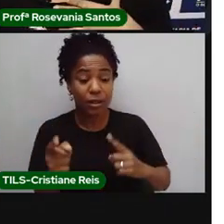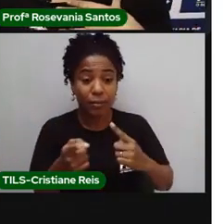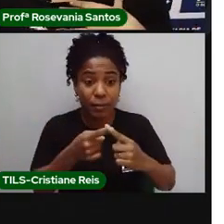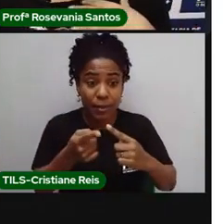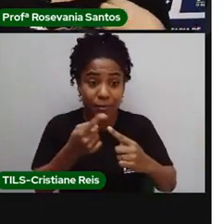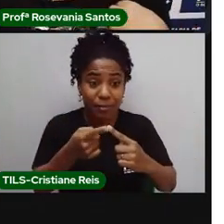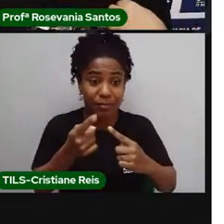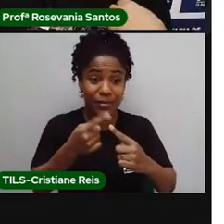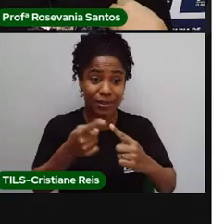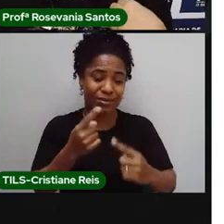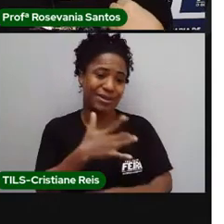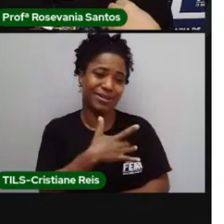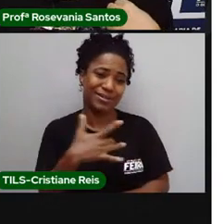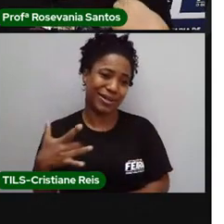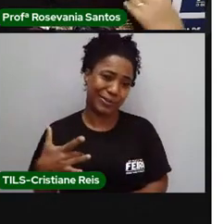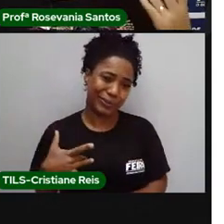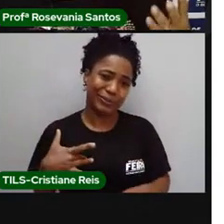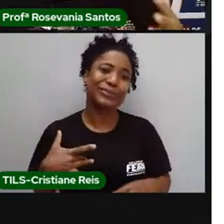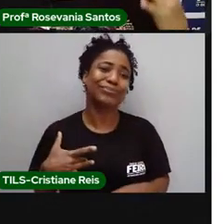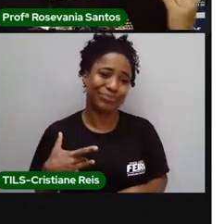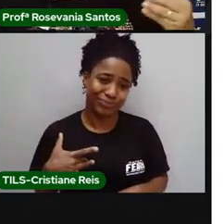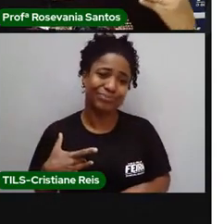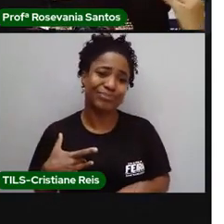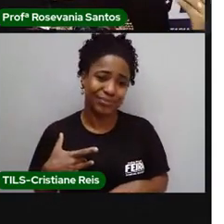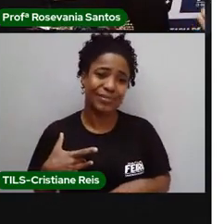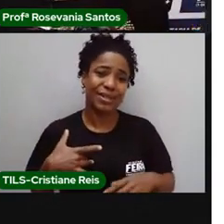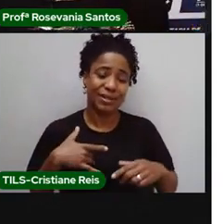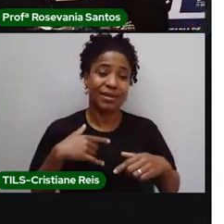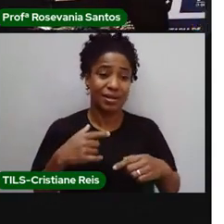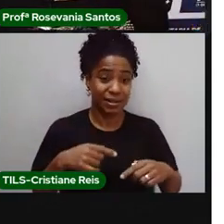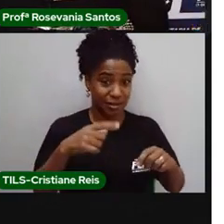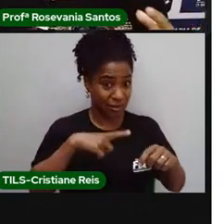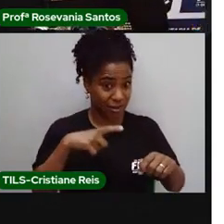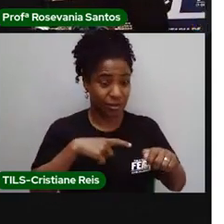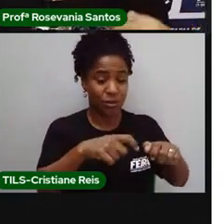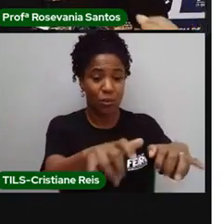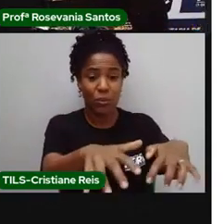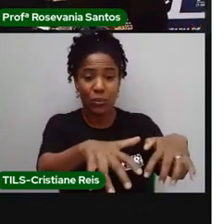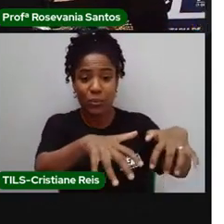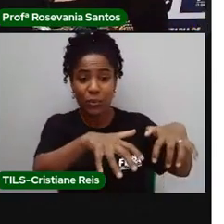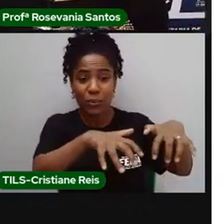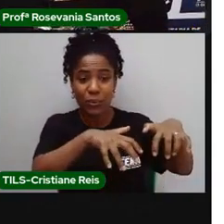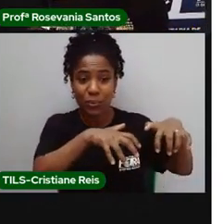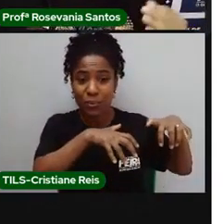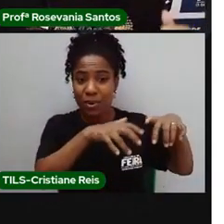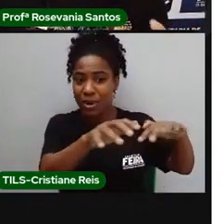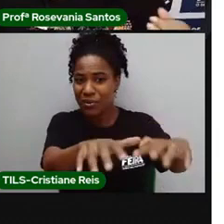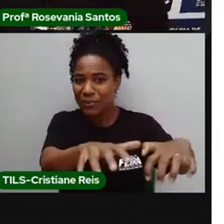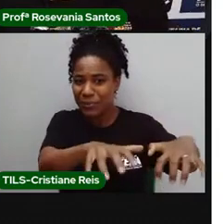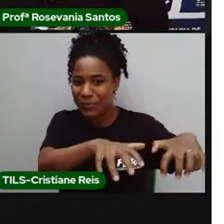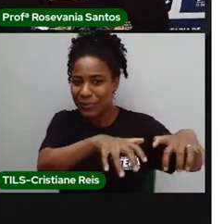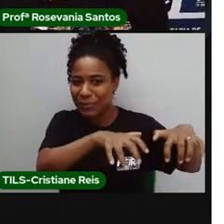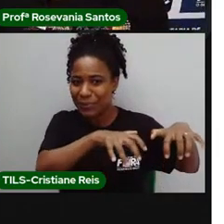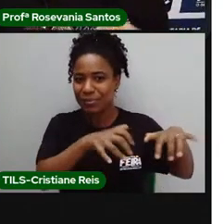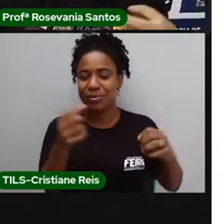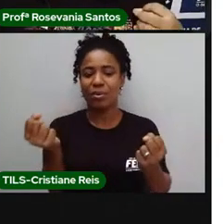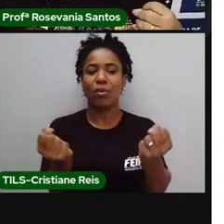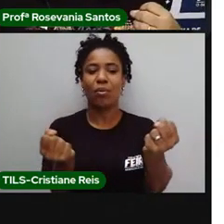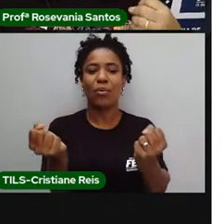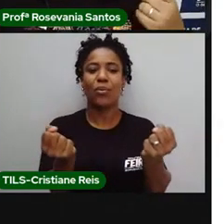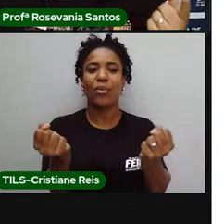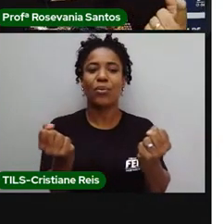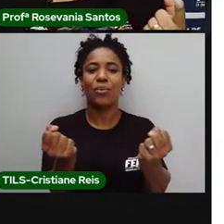A questão da saúde. A gente percebe que nas lavouras que são mecanizadas, esse processo é feito de uma forma